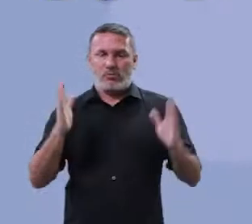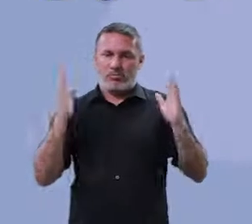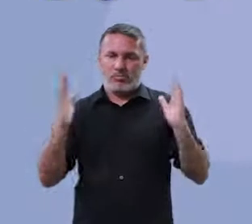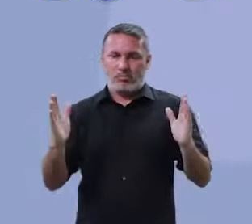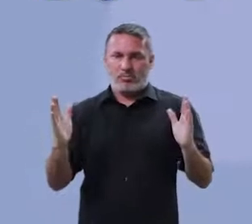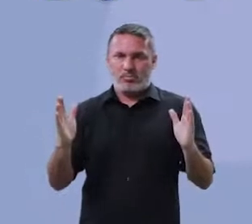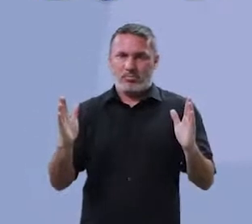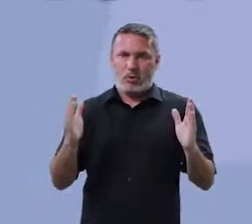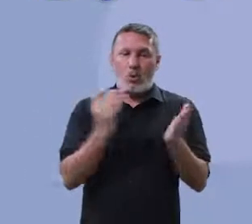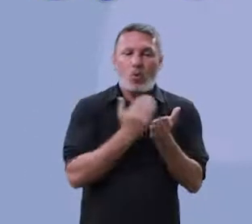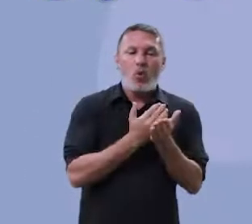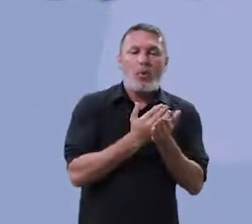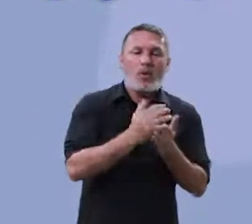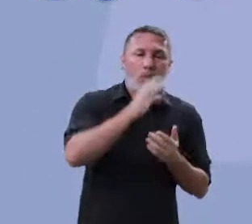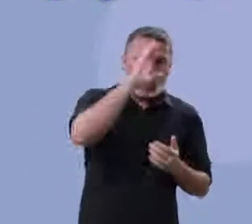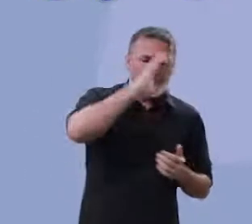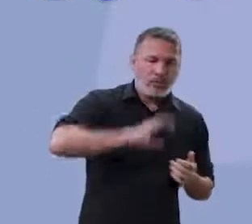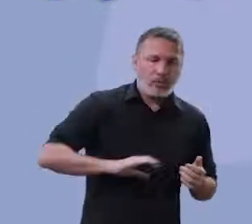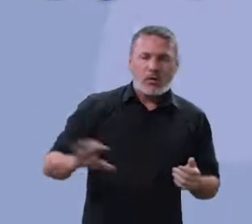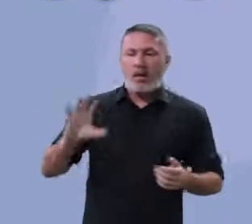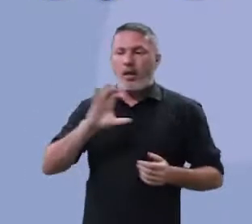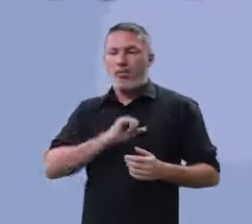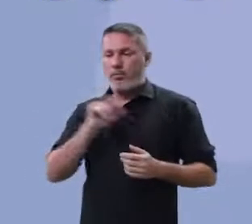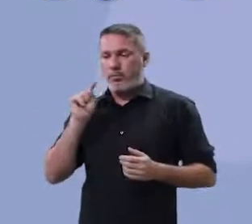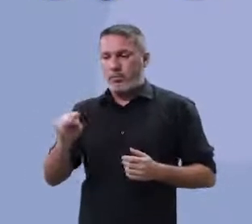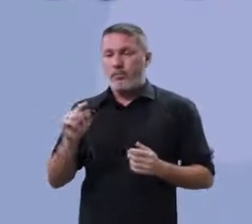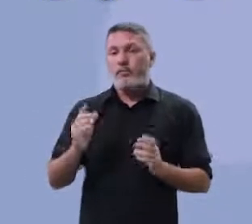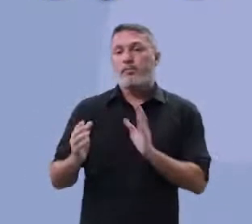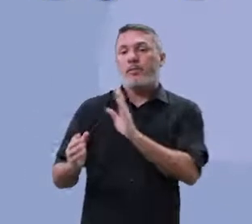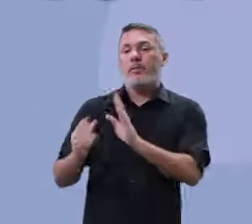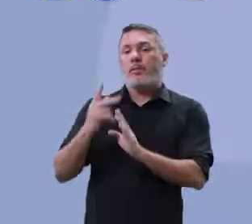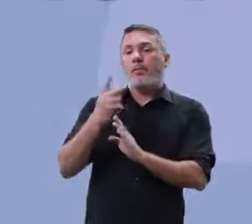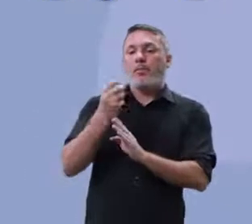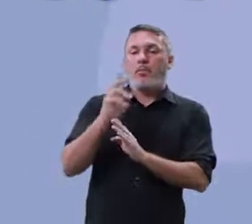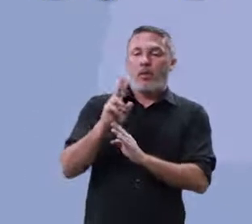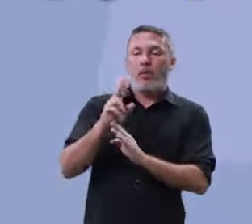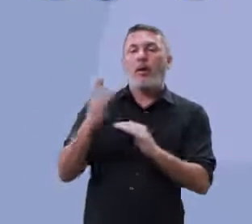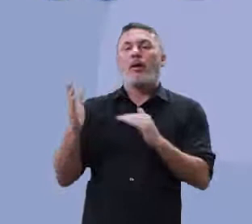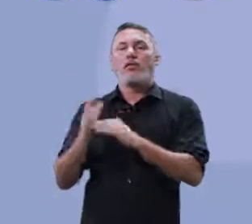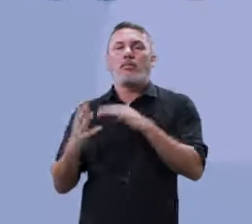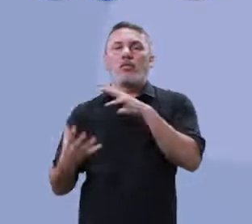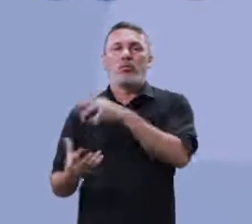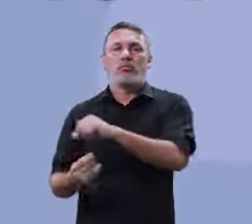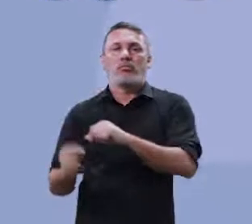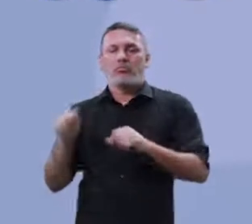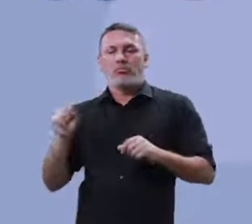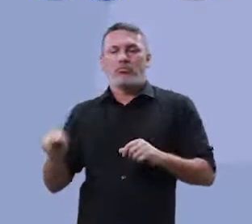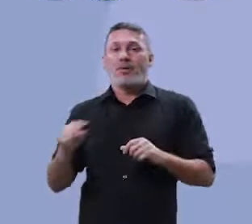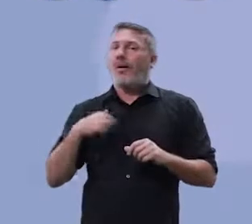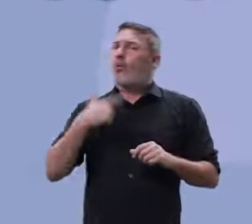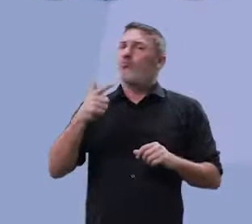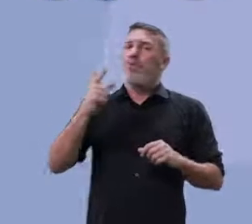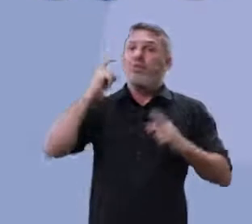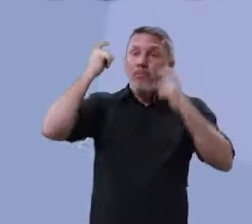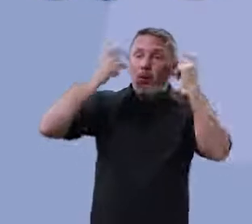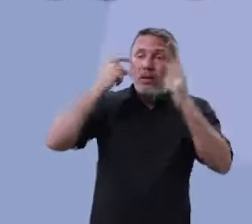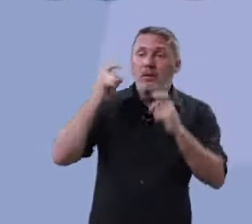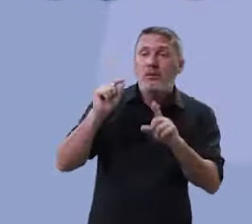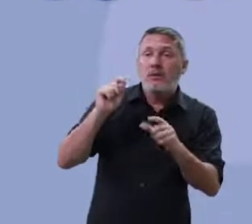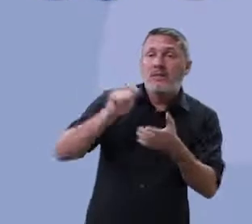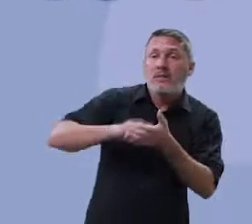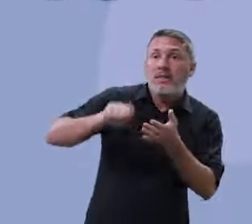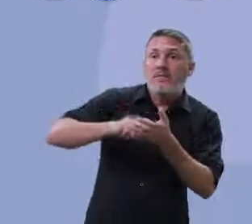Perceba aí que vai do comportamento até o amor. E depois, no segundo período, vai por usar até o mundo. Não estou focando na